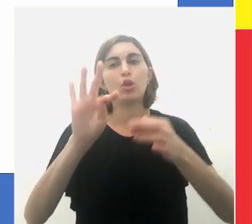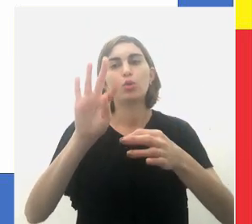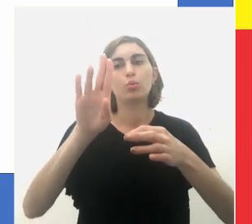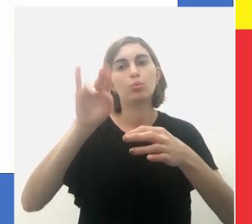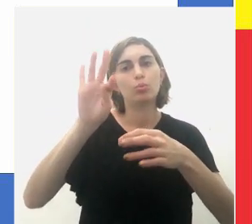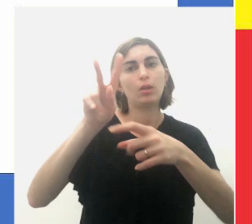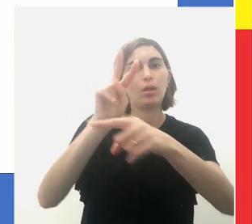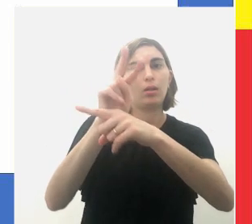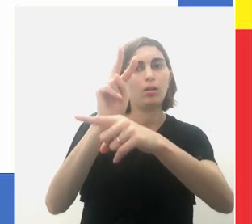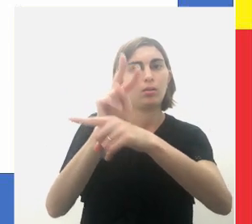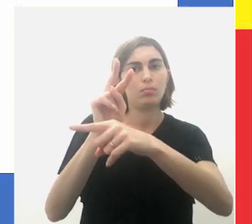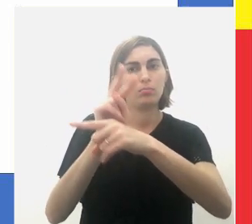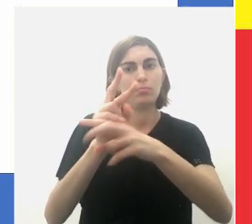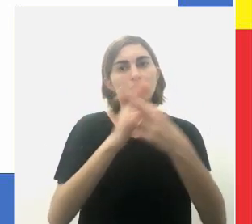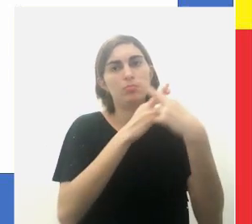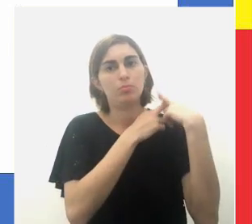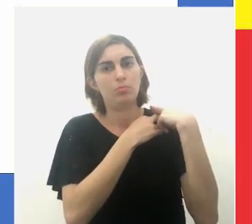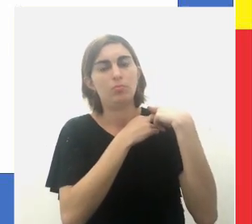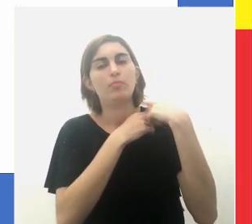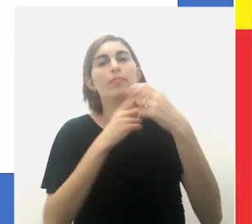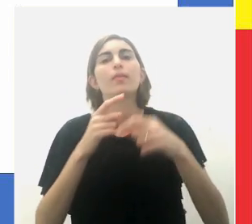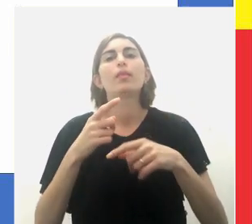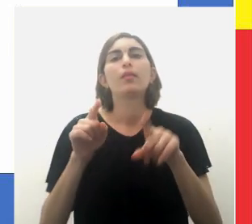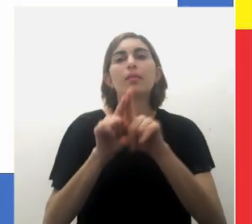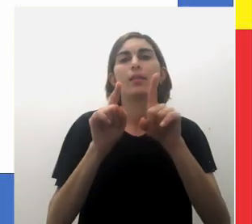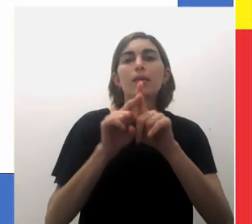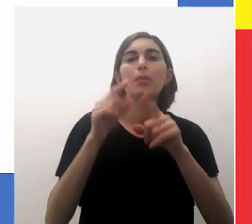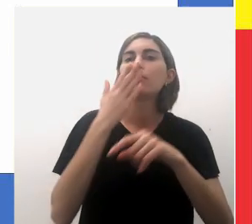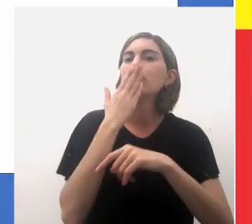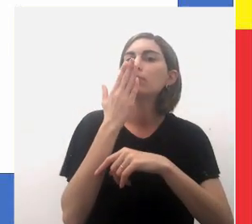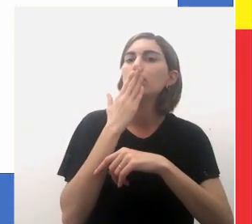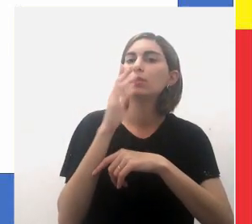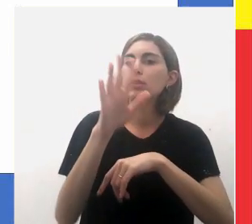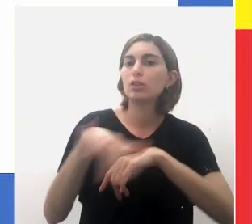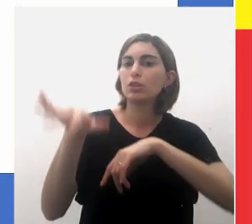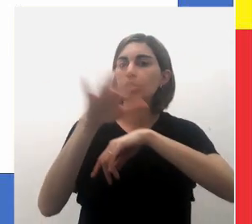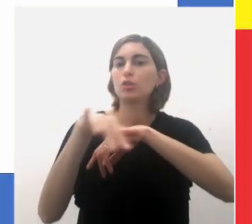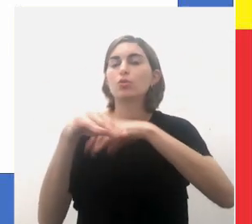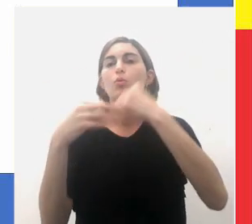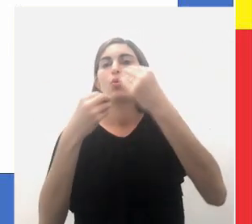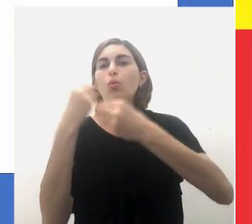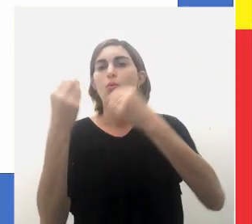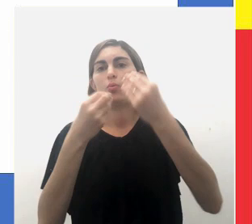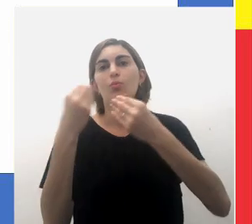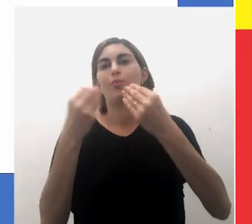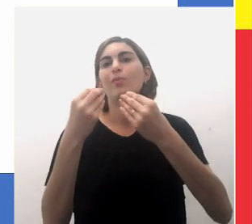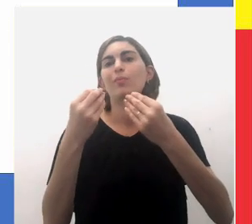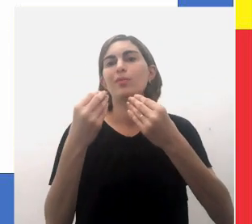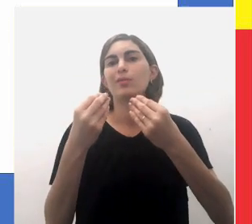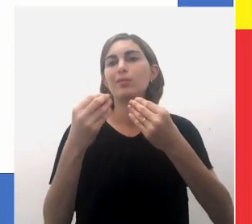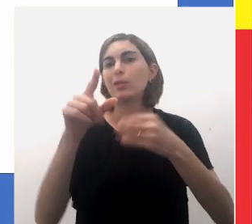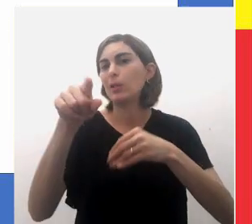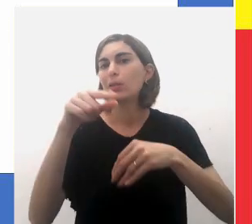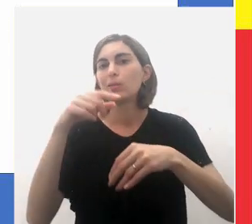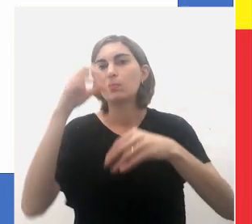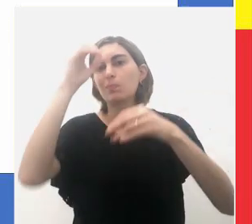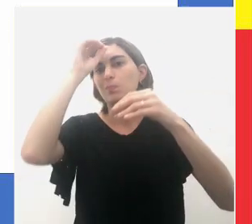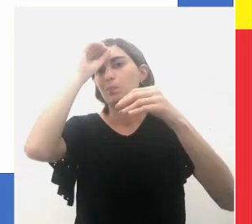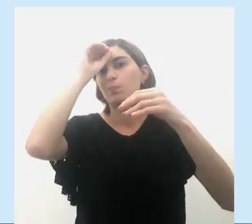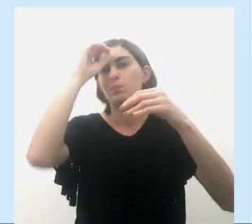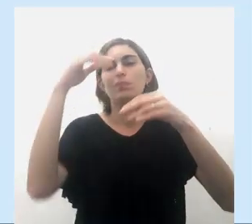tutela e considerava os índios como relativamente